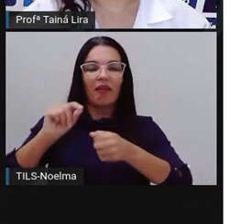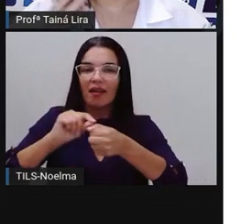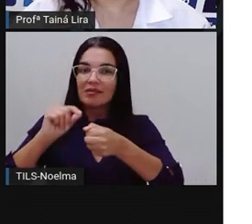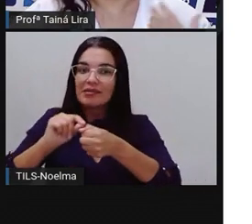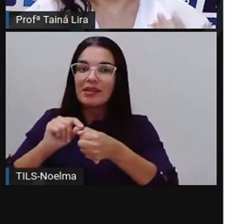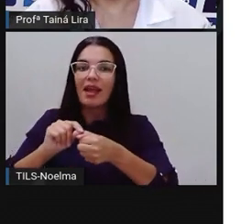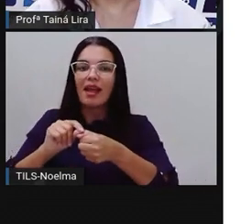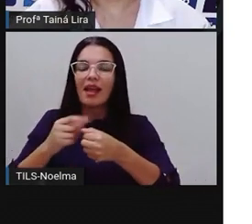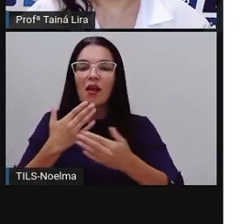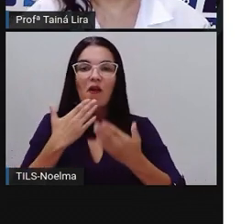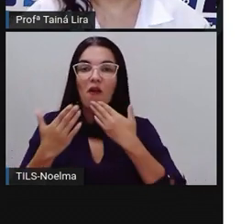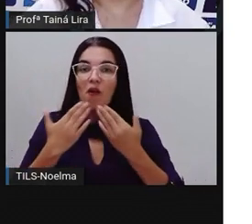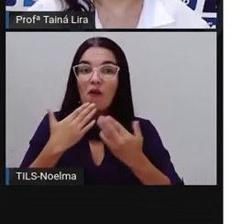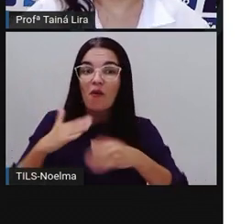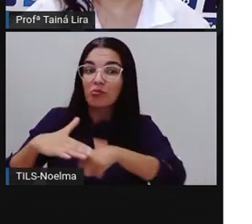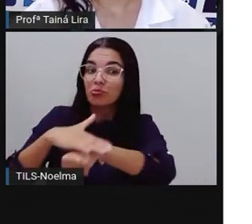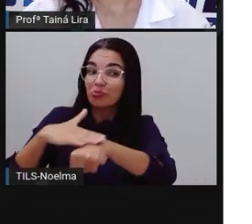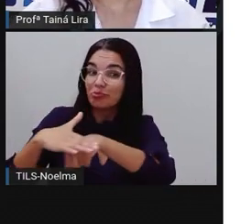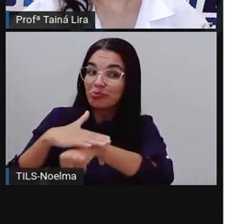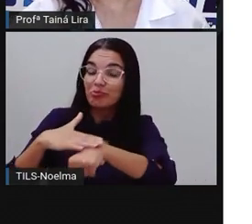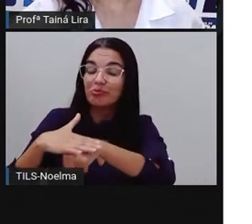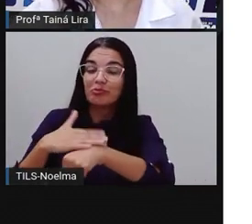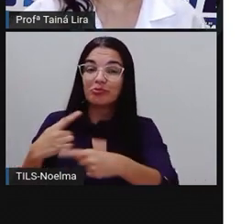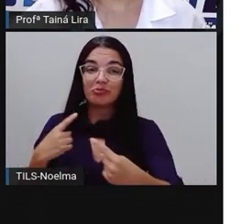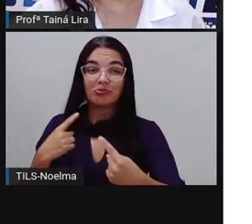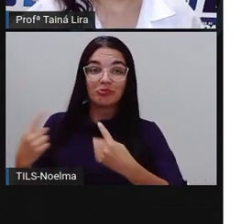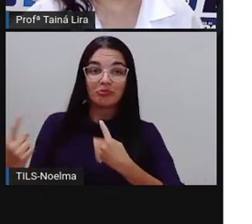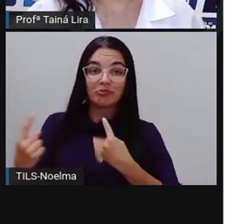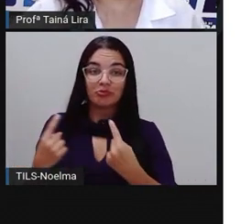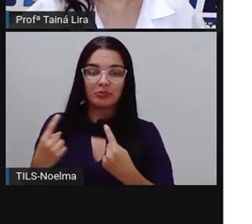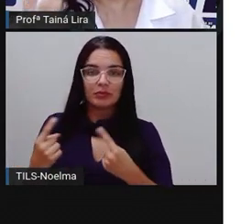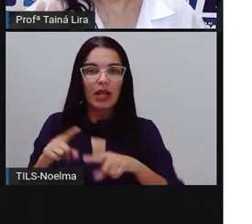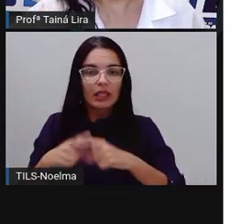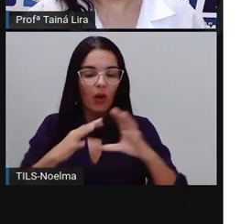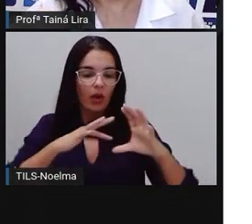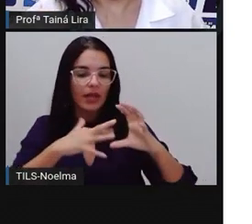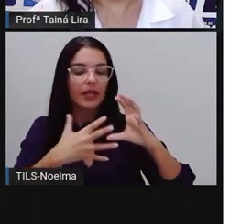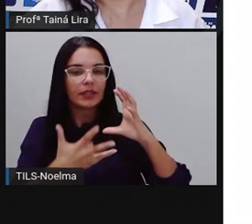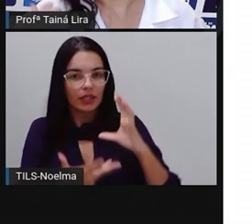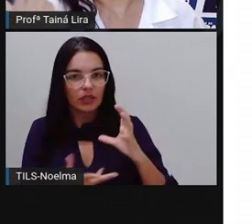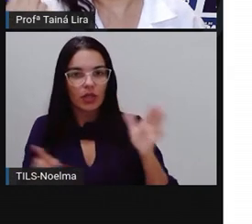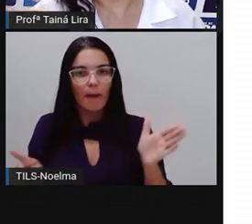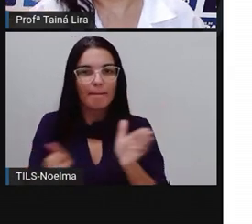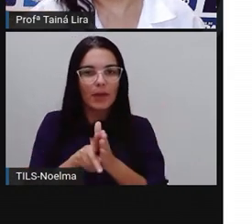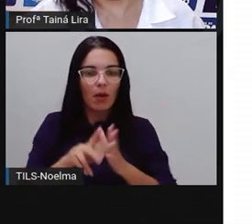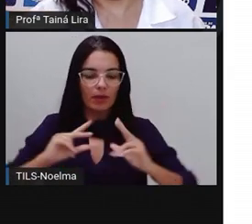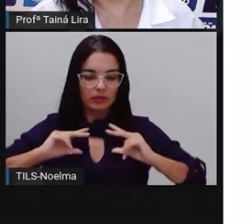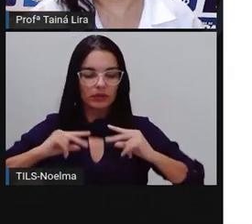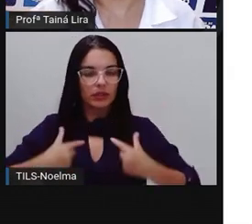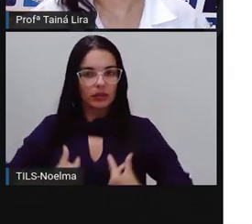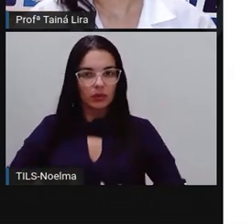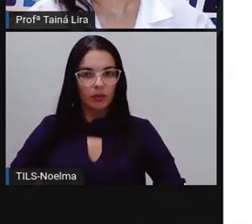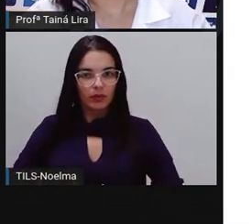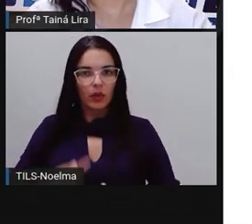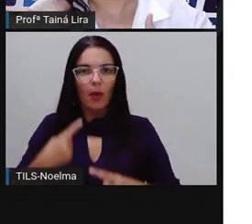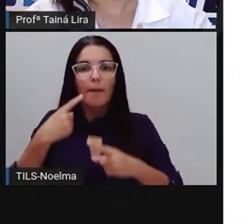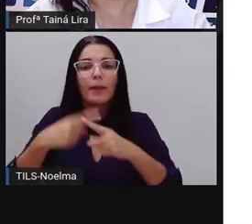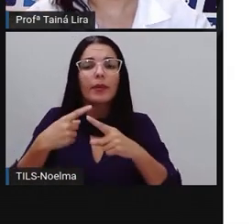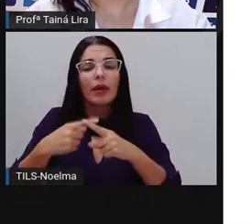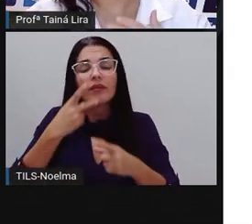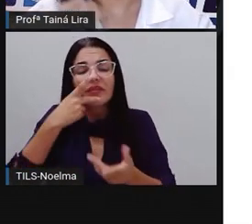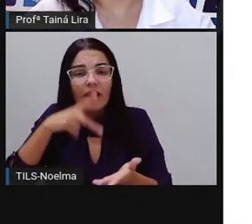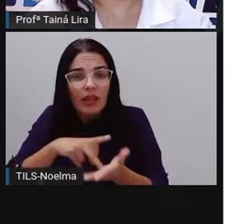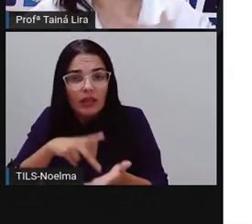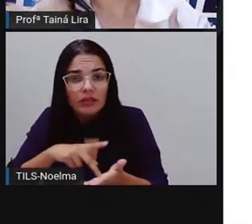eles conversam entre si, então são características aí de seres humanos, porque na realidade, né, nós